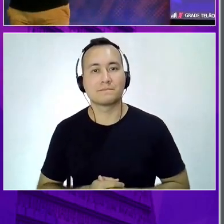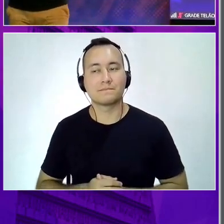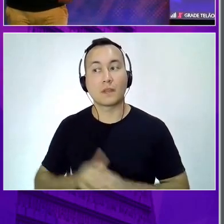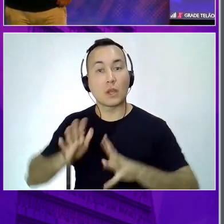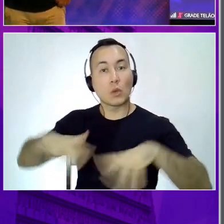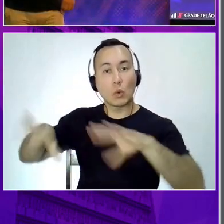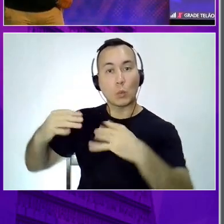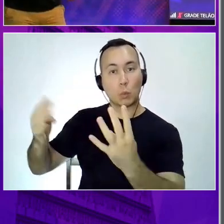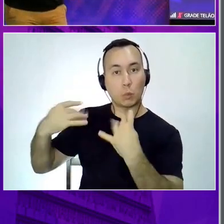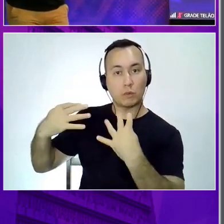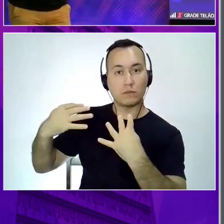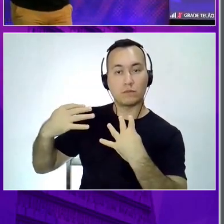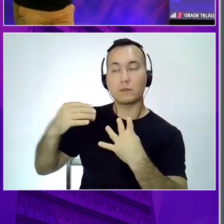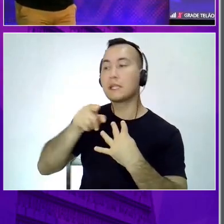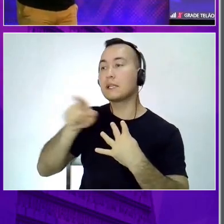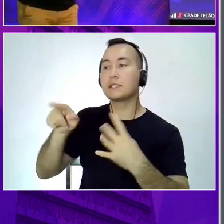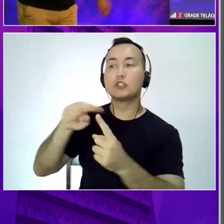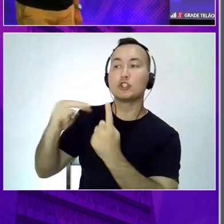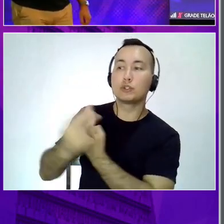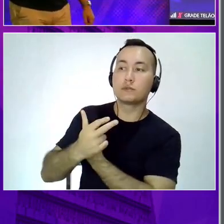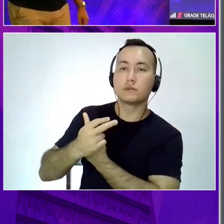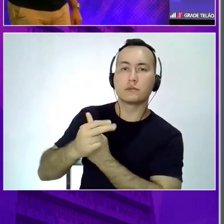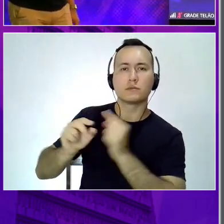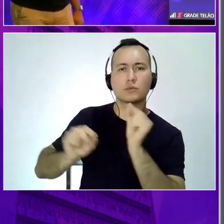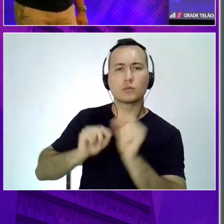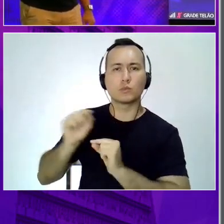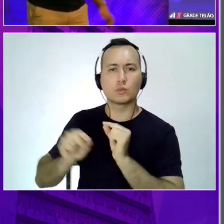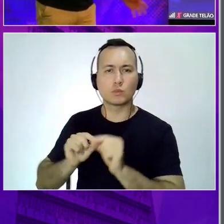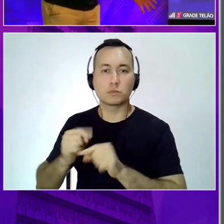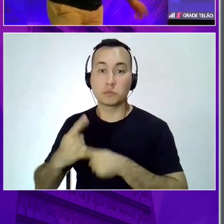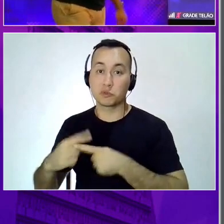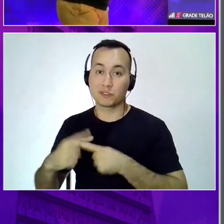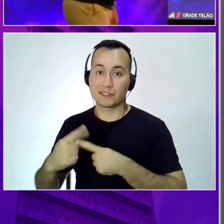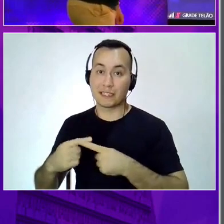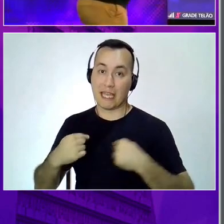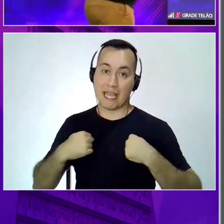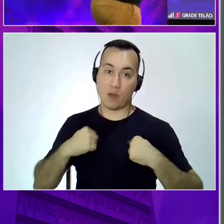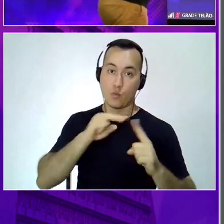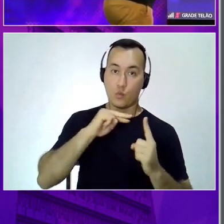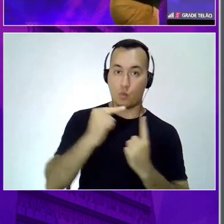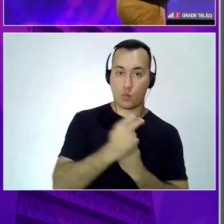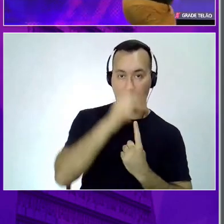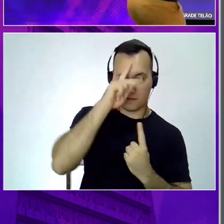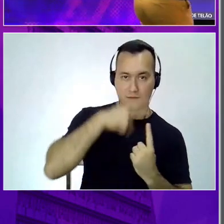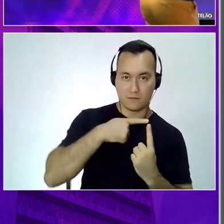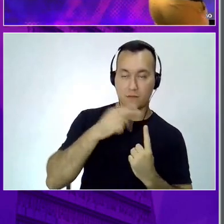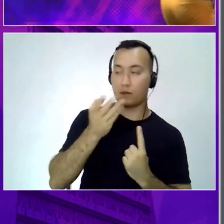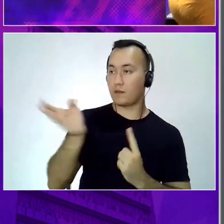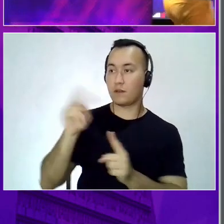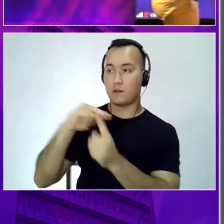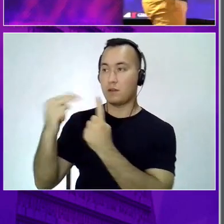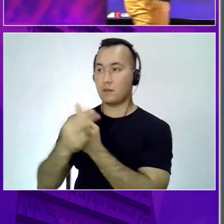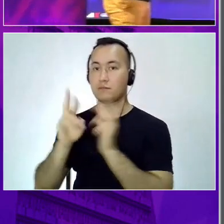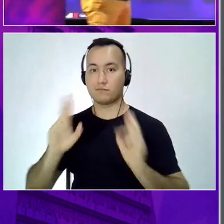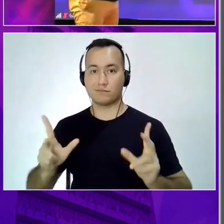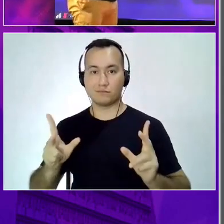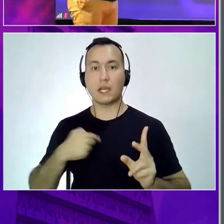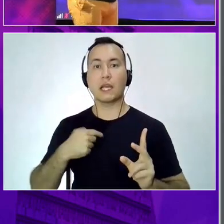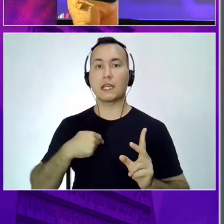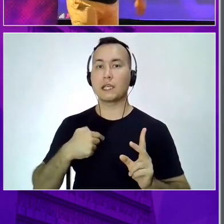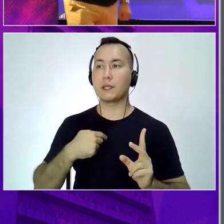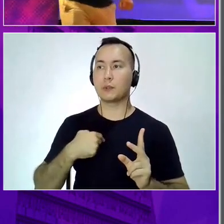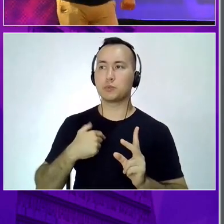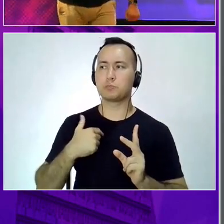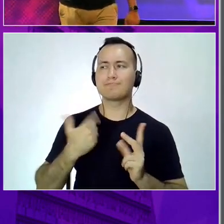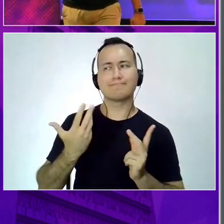mesma situação chegam a conclusões diferentes. E é normal. Depois, se eu começar a ser o leão que eu quero ser, eu preciso